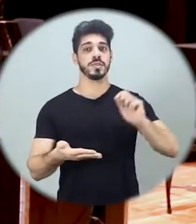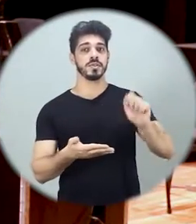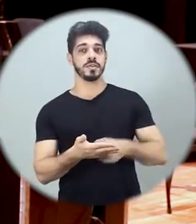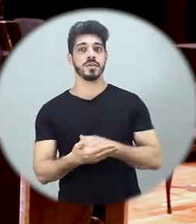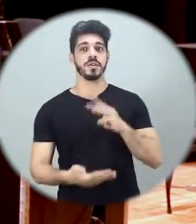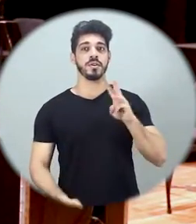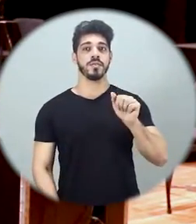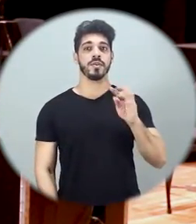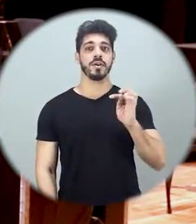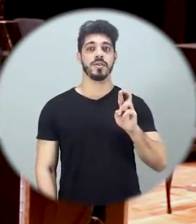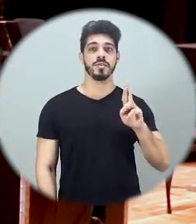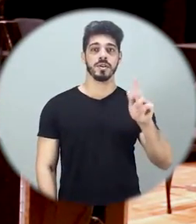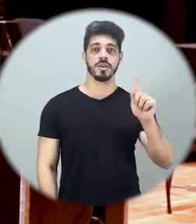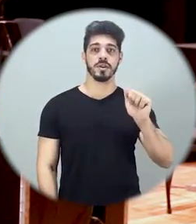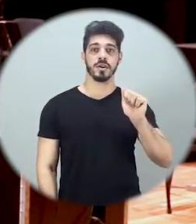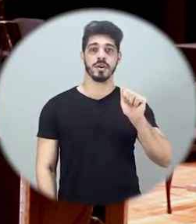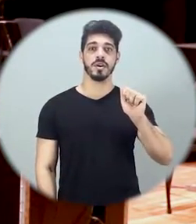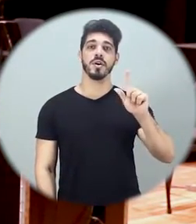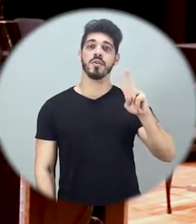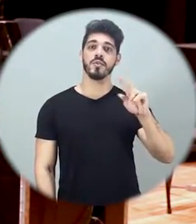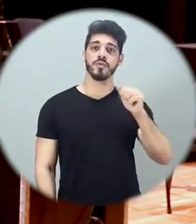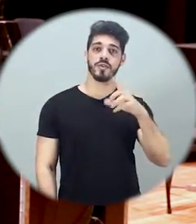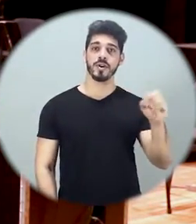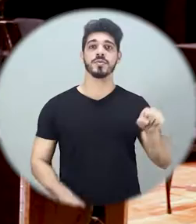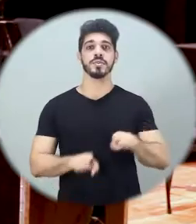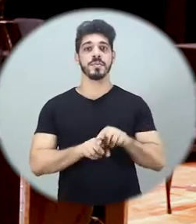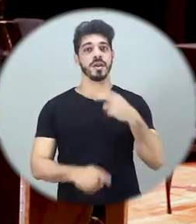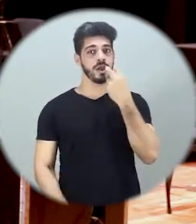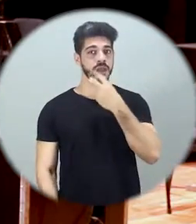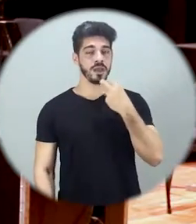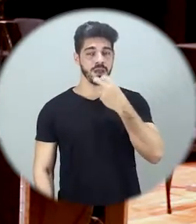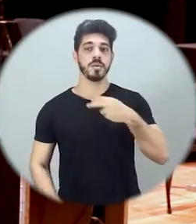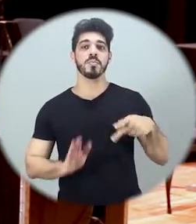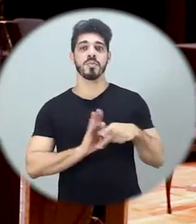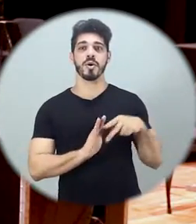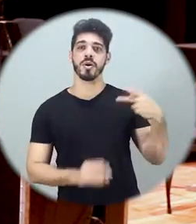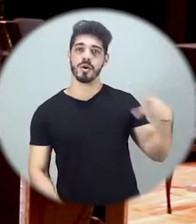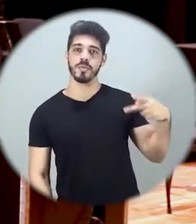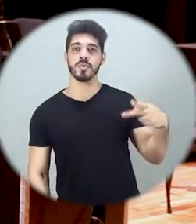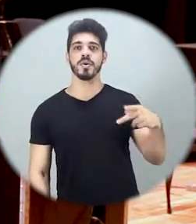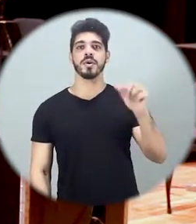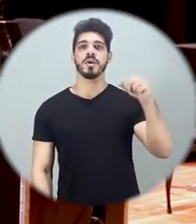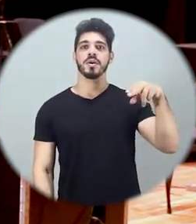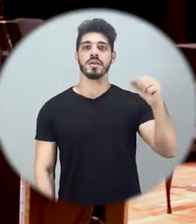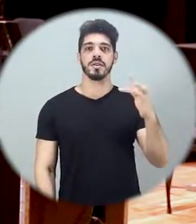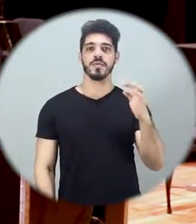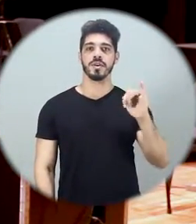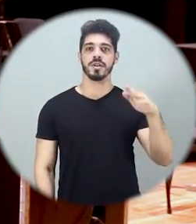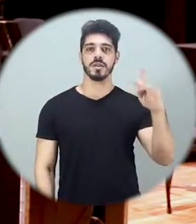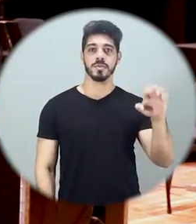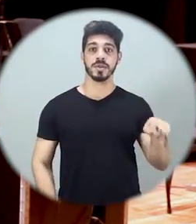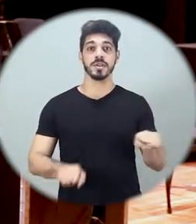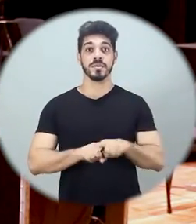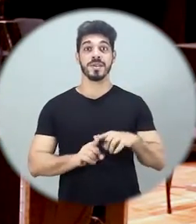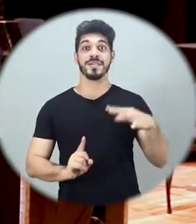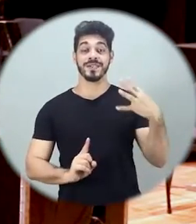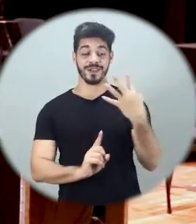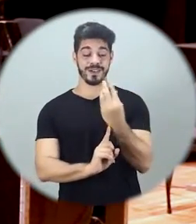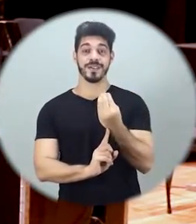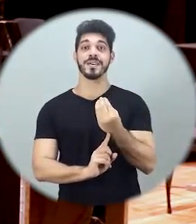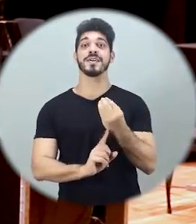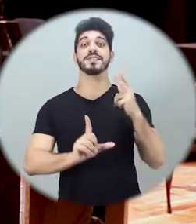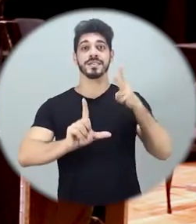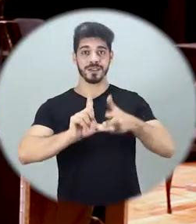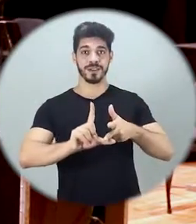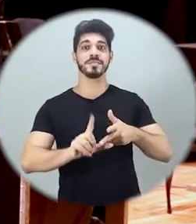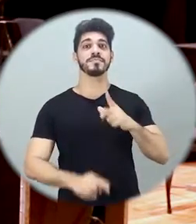com texto de Walter Galvão e narração de Ana Felipe. Ainda tem a live Arte e Ruptura, com mediação de